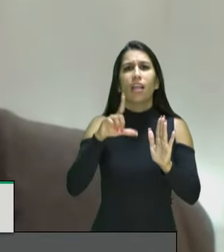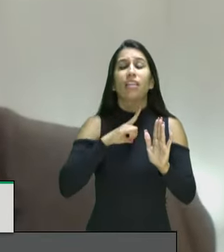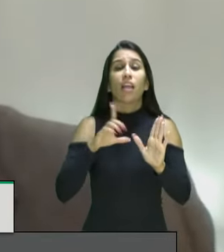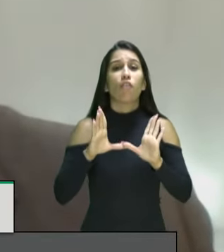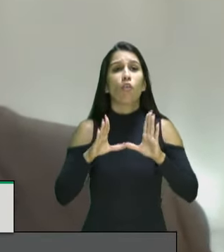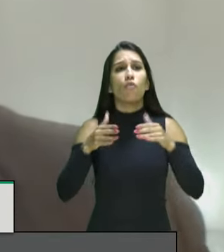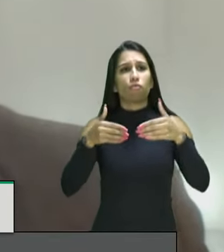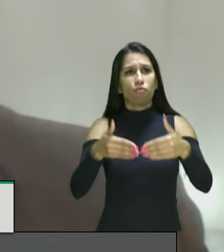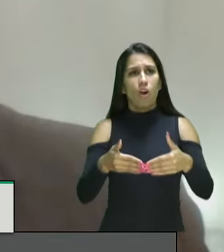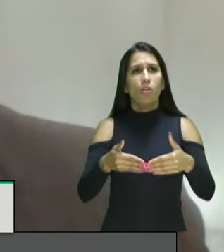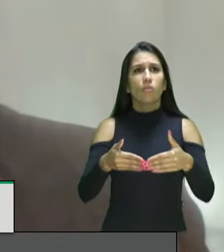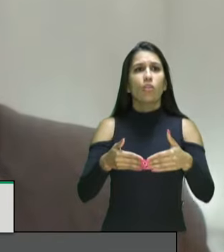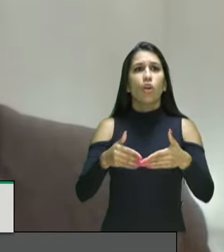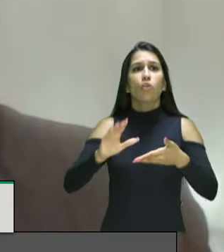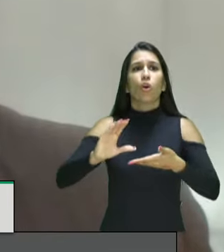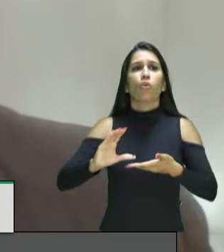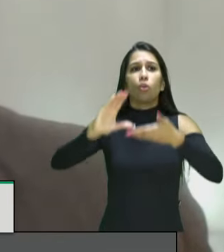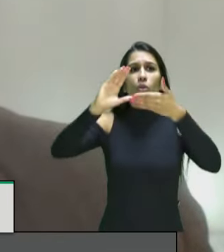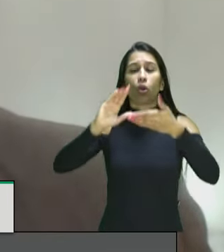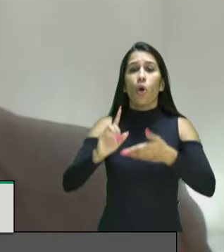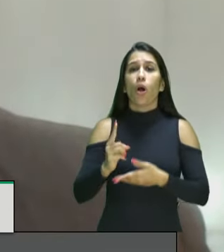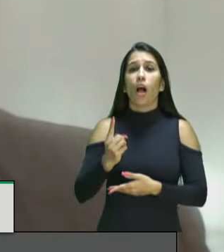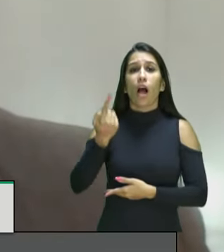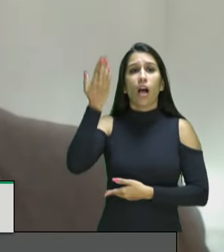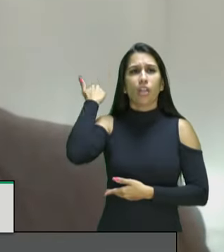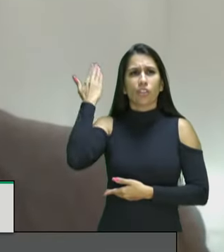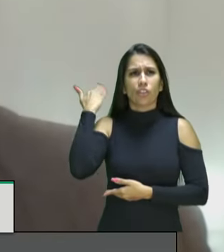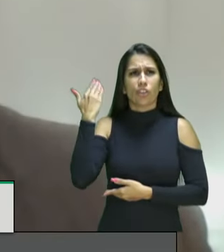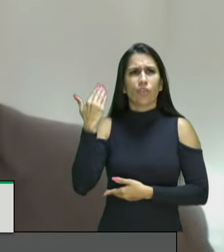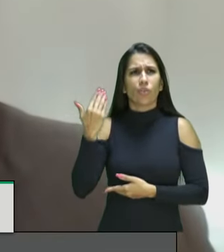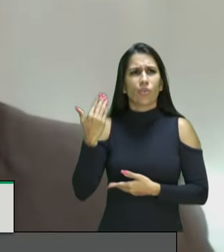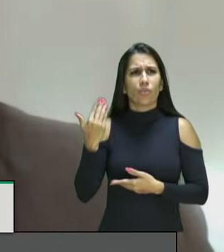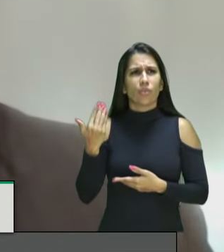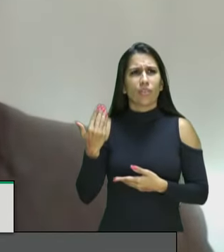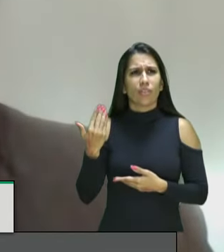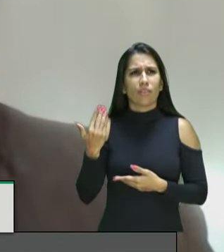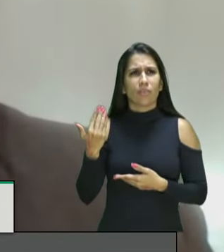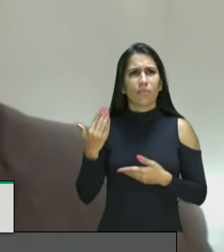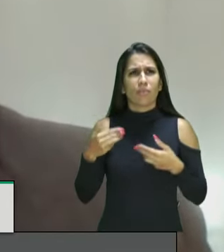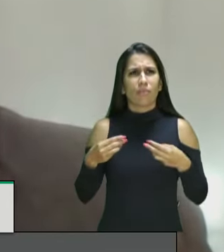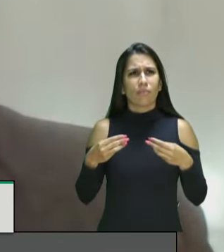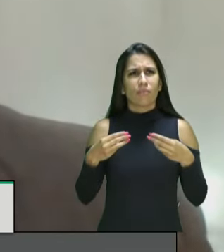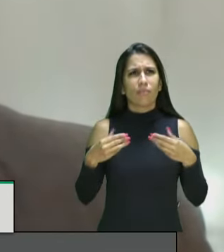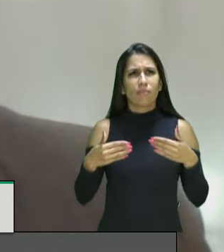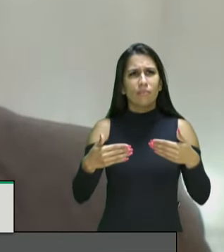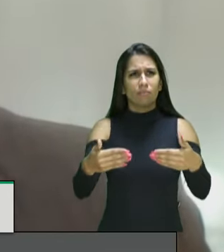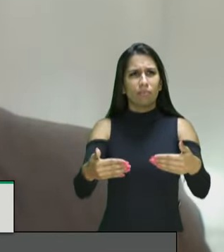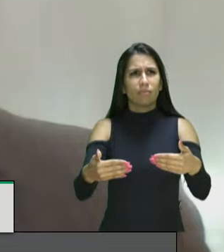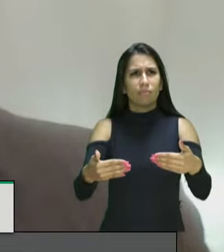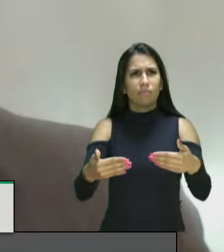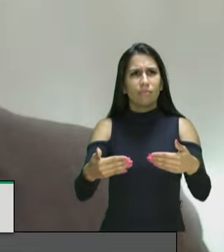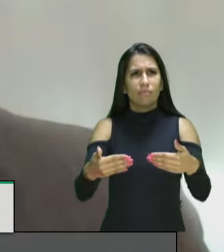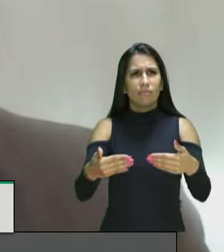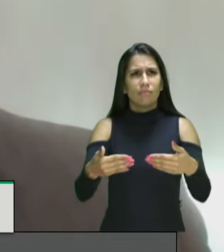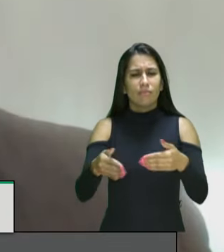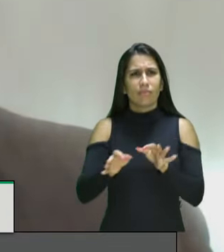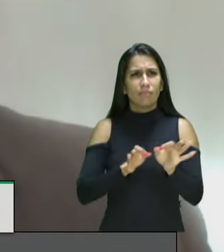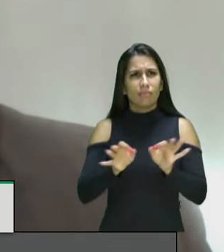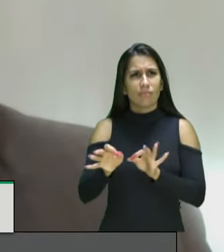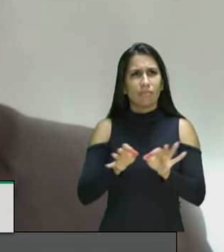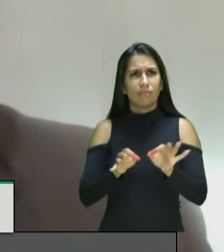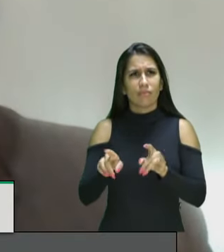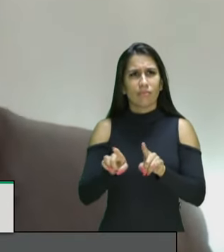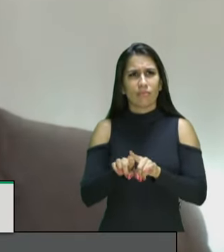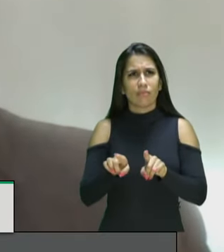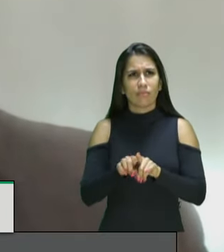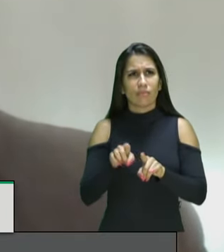Interconselhos, iniciativa do antigo Ministério do Prejamento e da Secretaria Geral da Presidência da República, que incluiu o